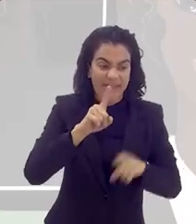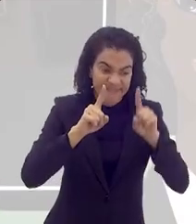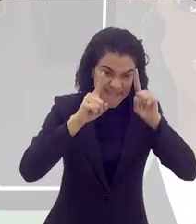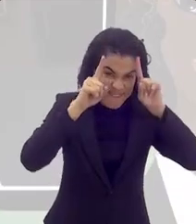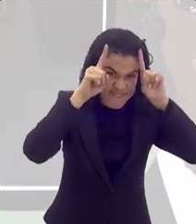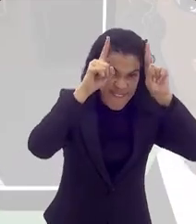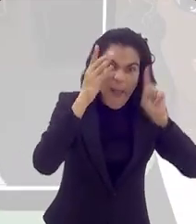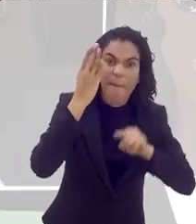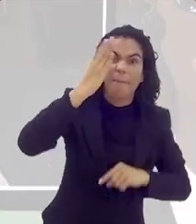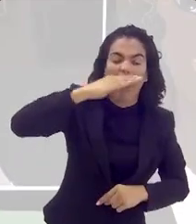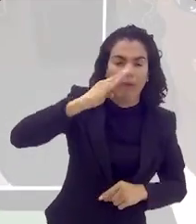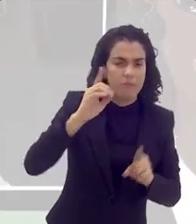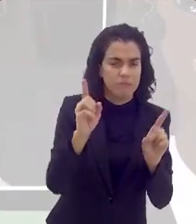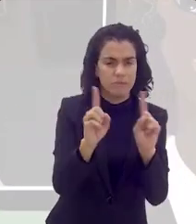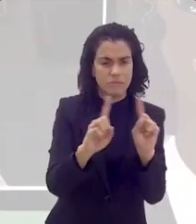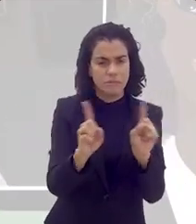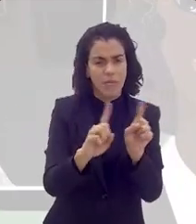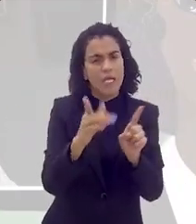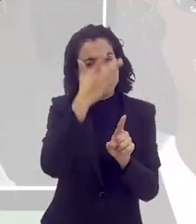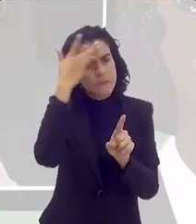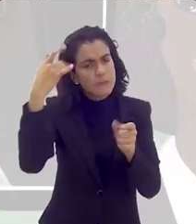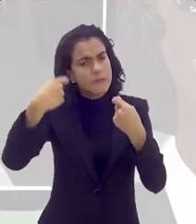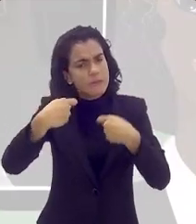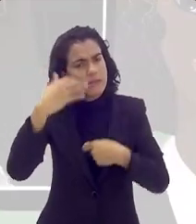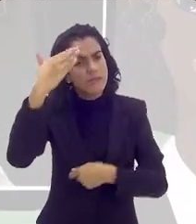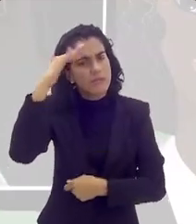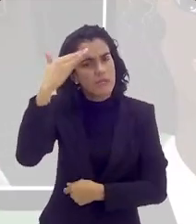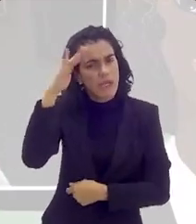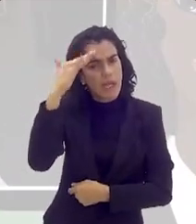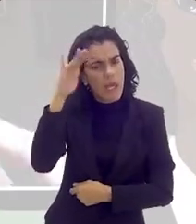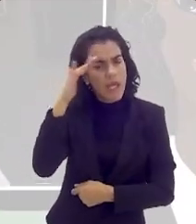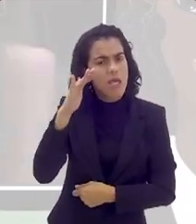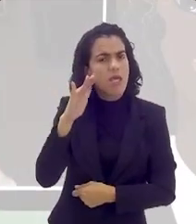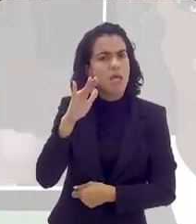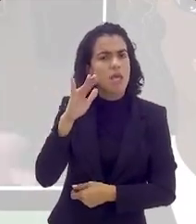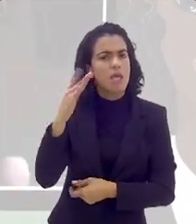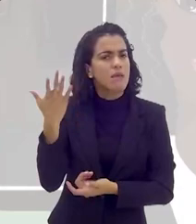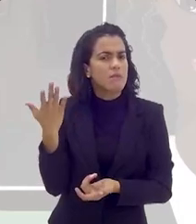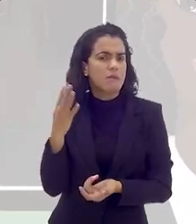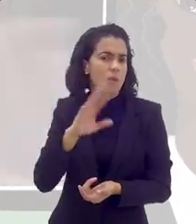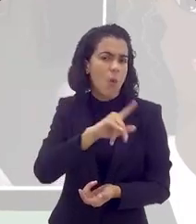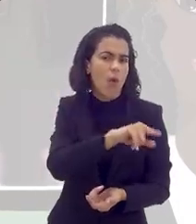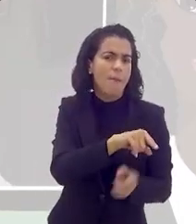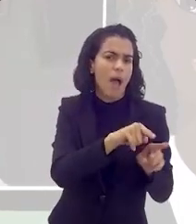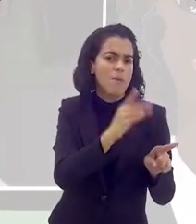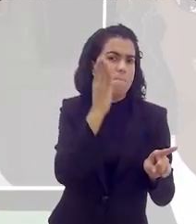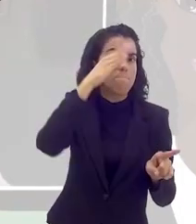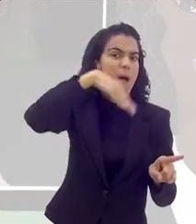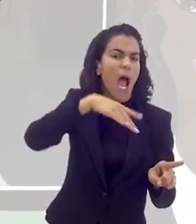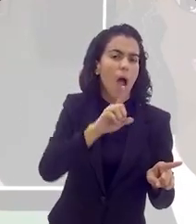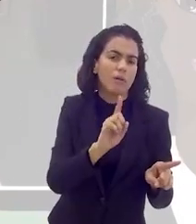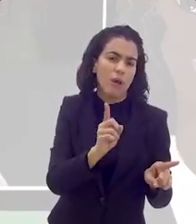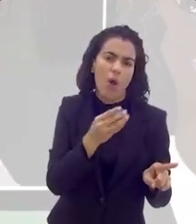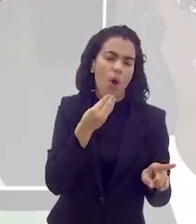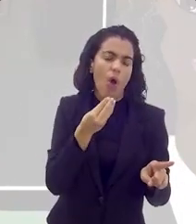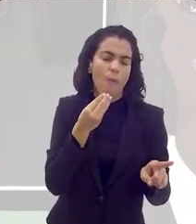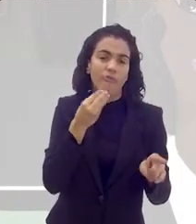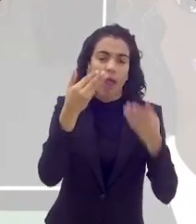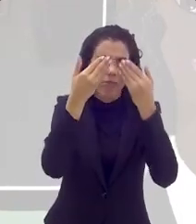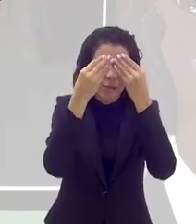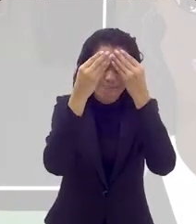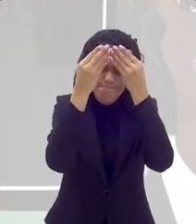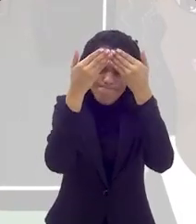todo mundo, as pessoas vão ter que entender que, minimamente, aquele sentido não é mais o literal. Claro que a